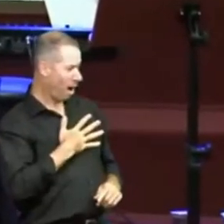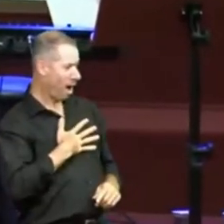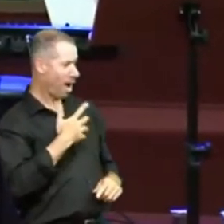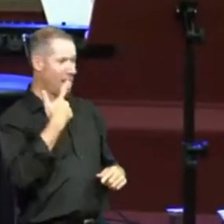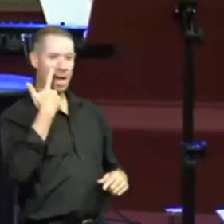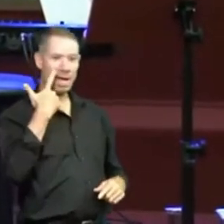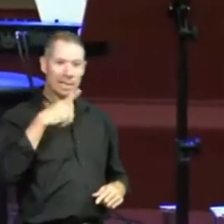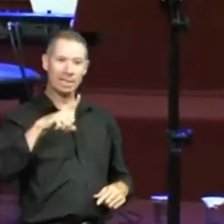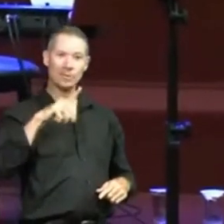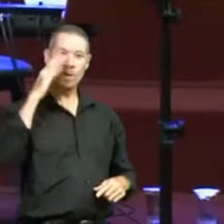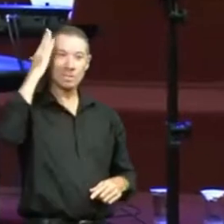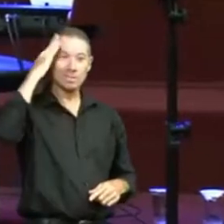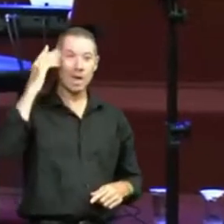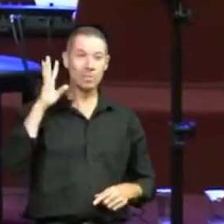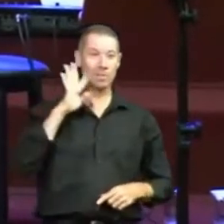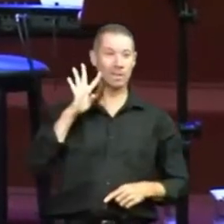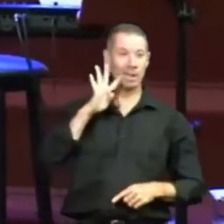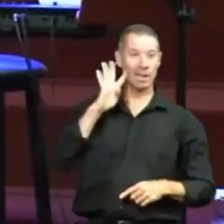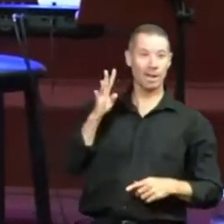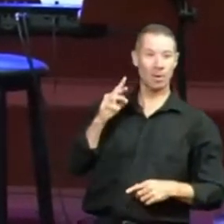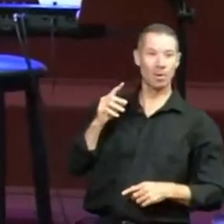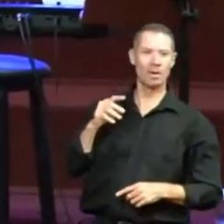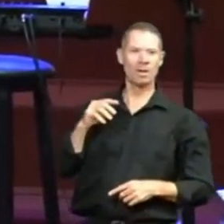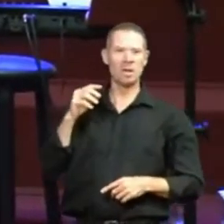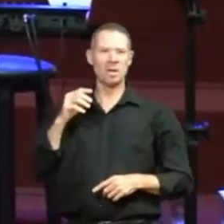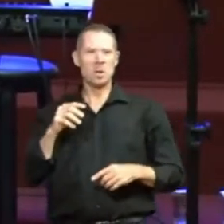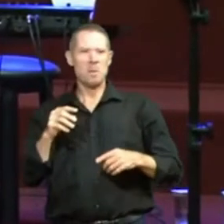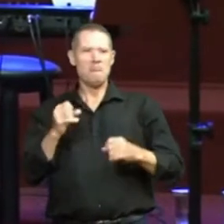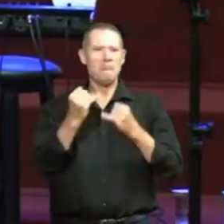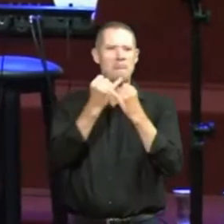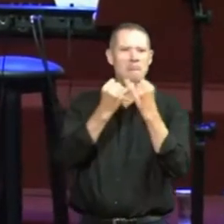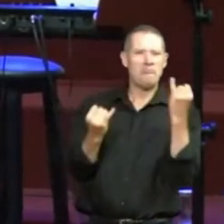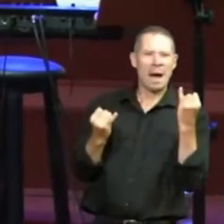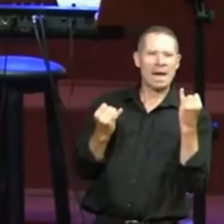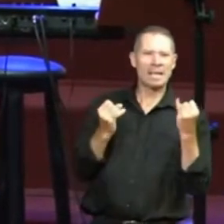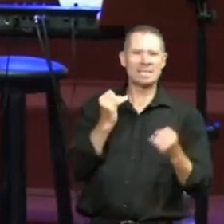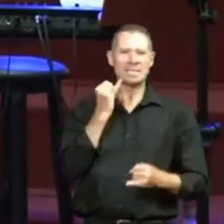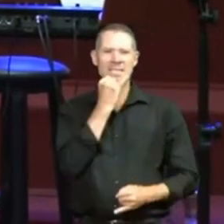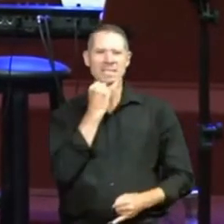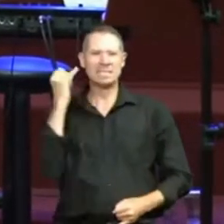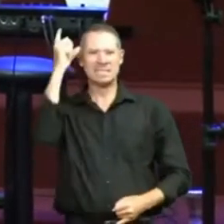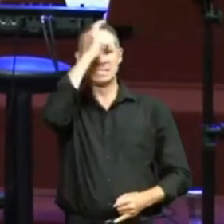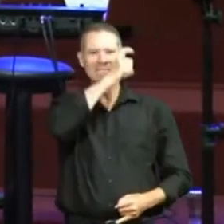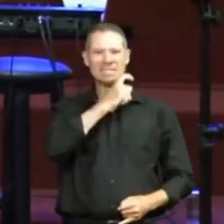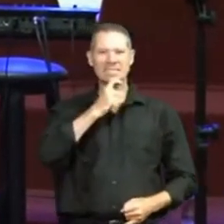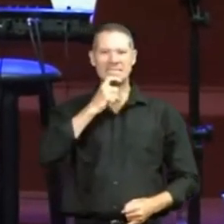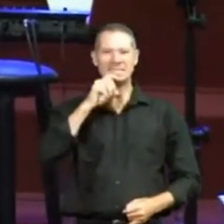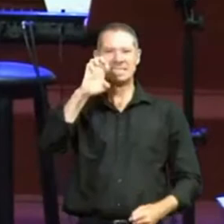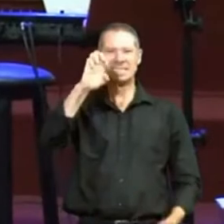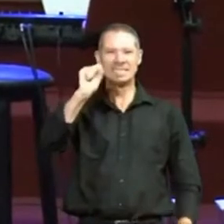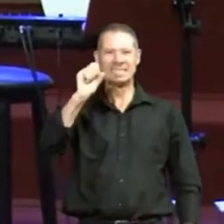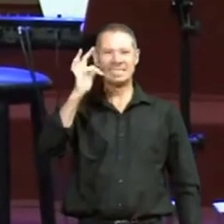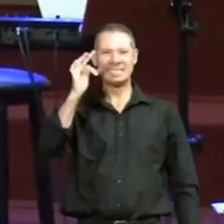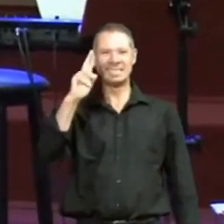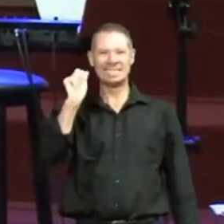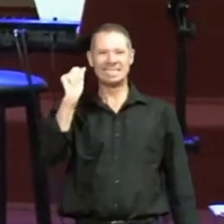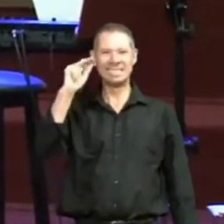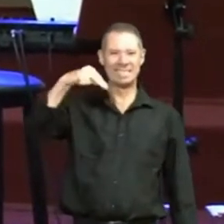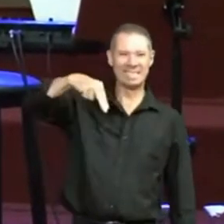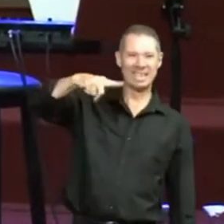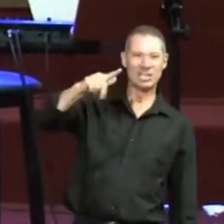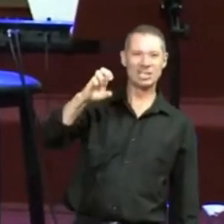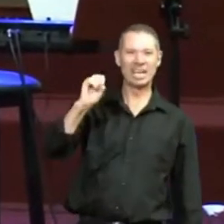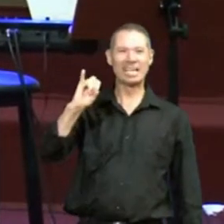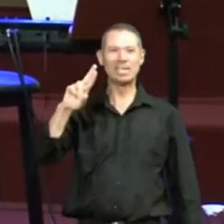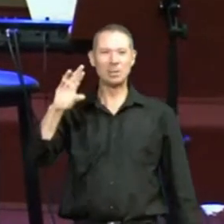Porque surdo é meio que considerado um estrangeiro dentro do próprio país, né? Então, ele ficou muito agradecido e eu pude falar para ele, Deus te abençoe, bom